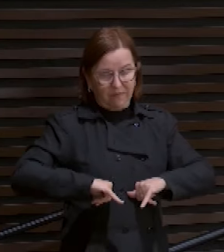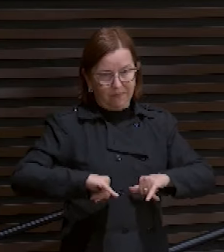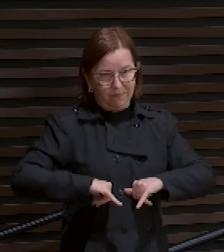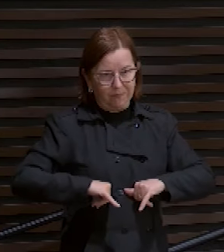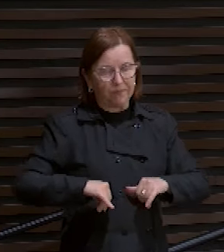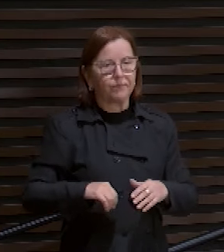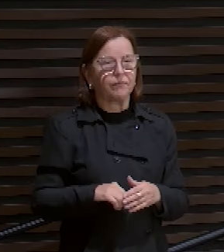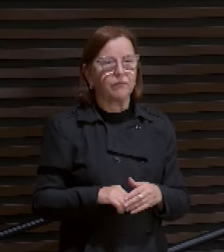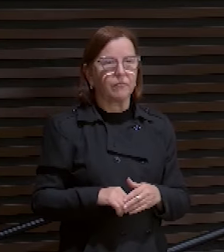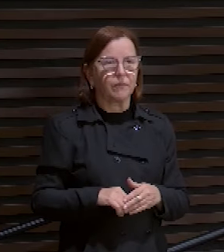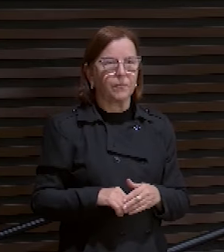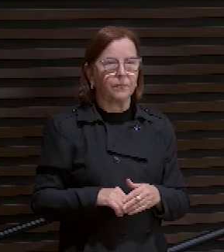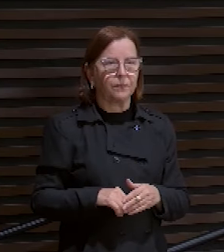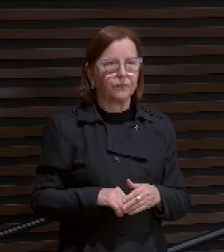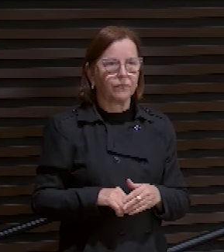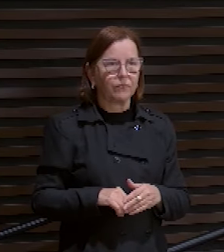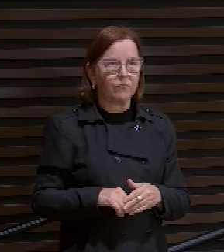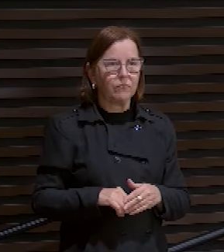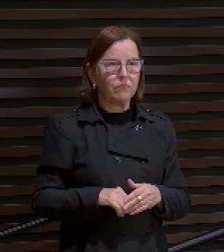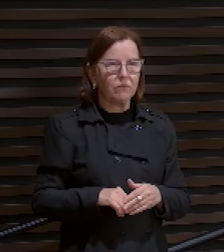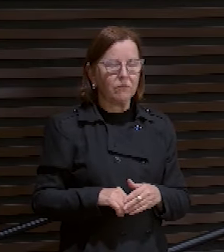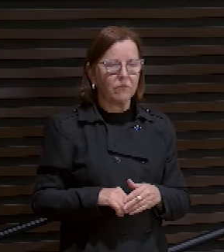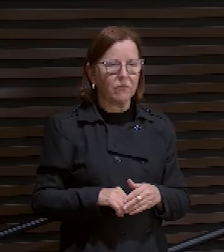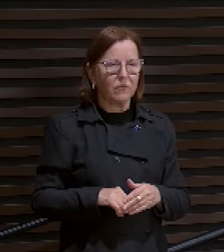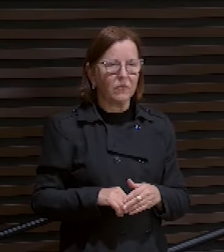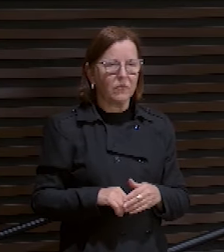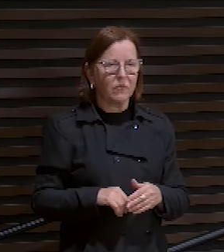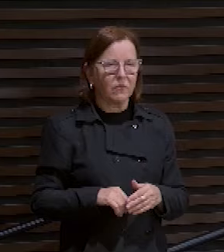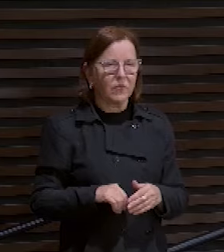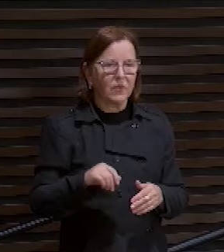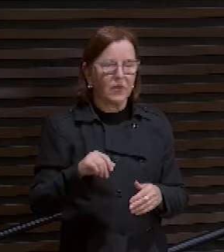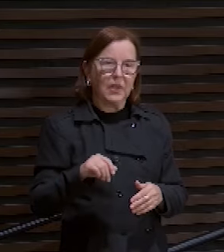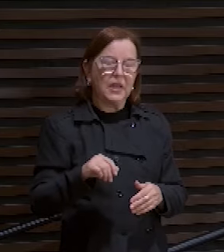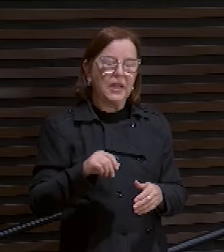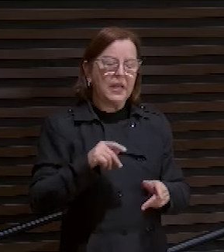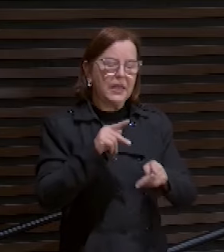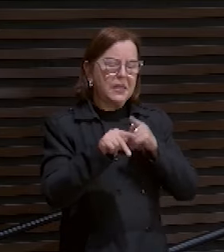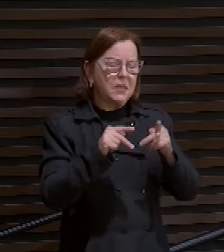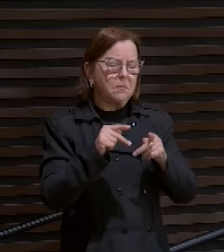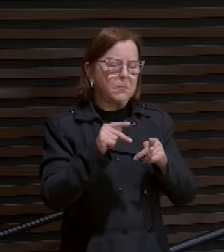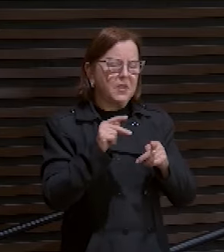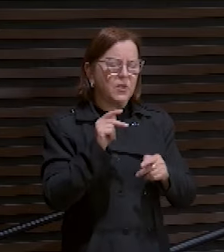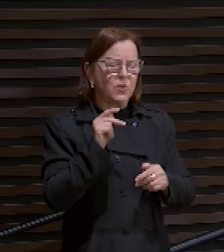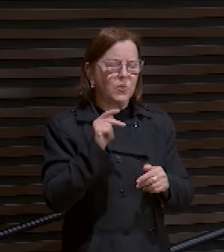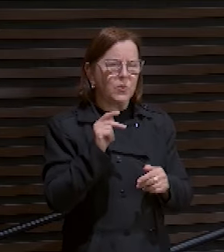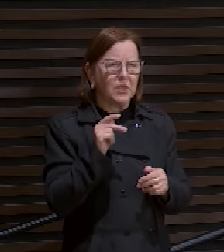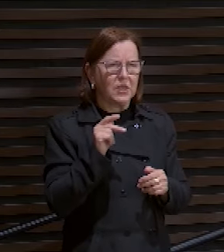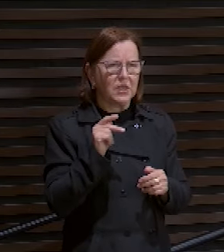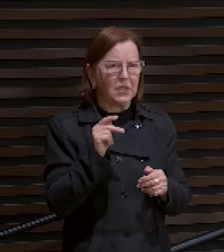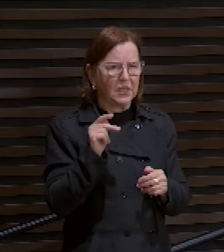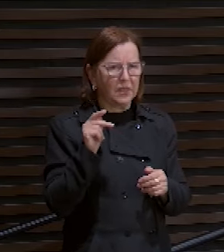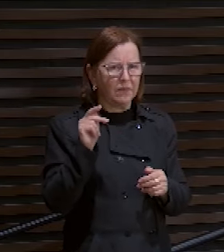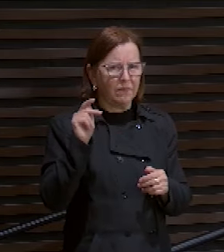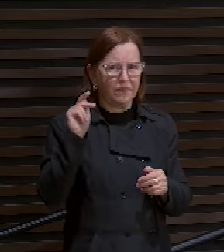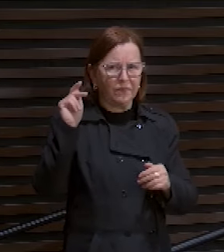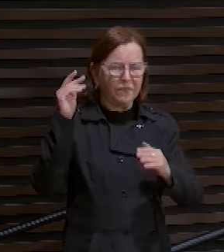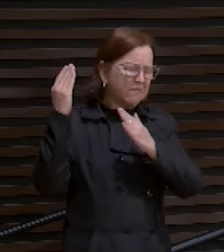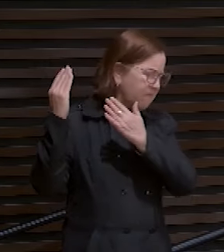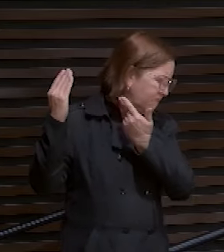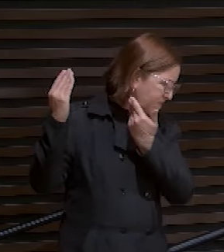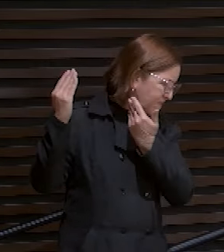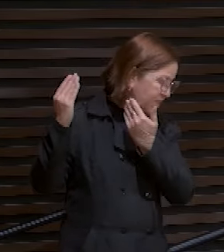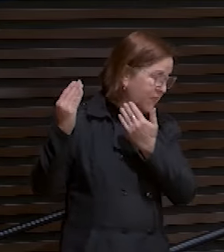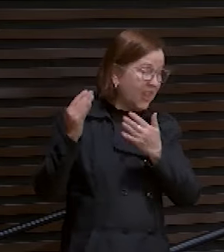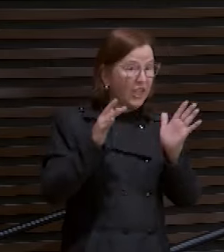O texto diz que ele é como um dos homens. Eles escondem o rosto. Ele era desprezado. E não fizemos dele caso